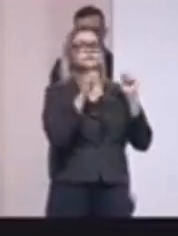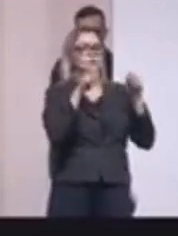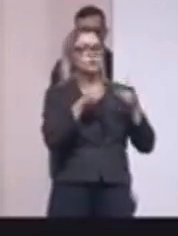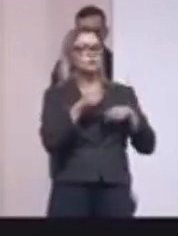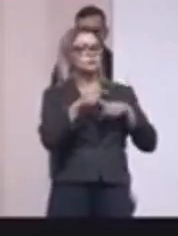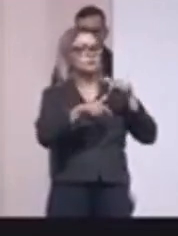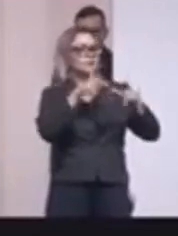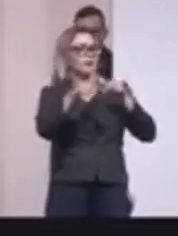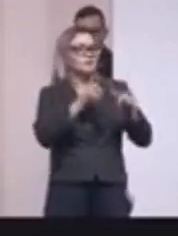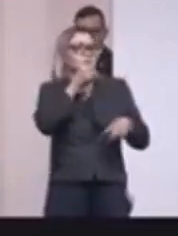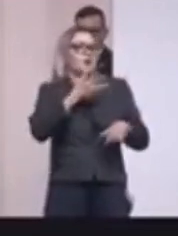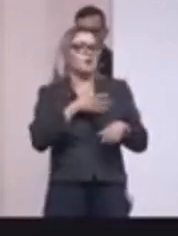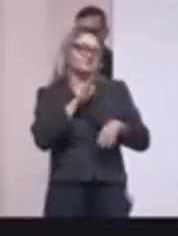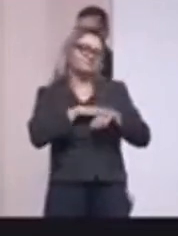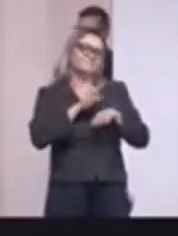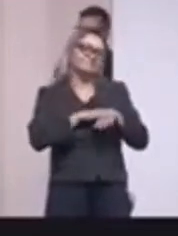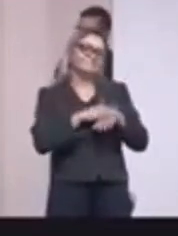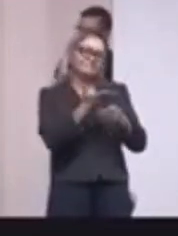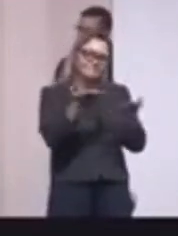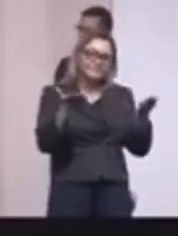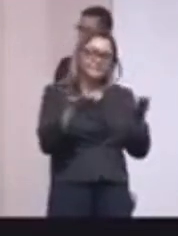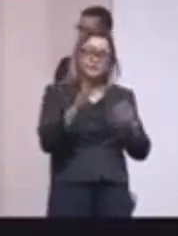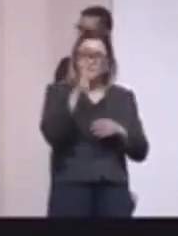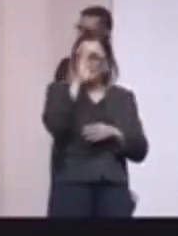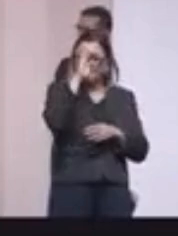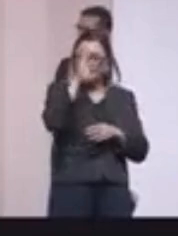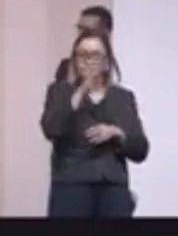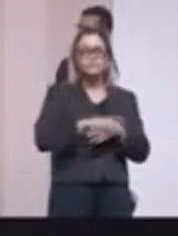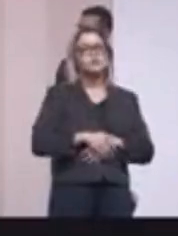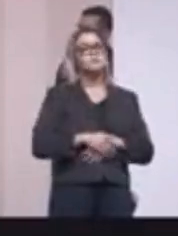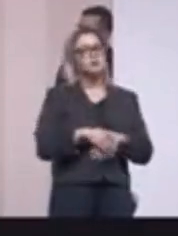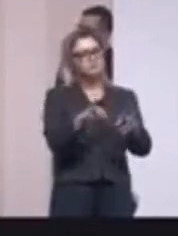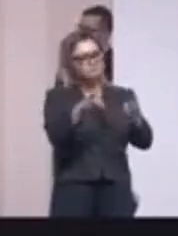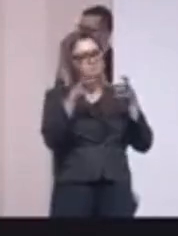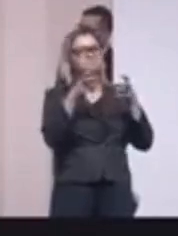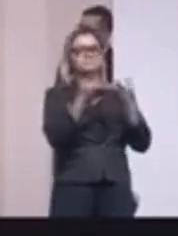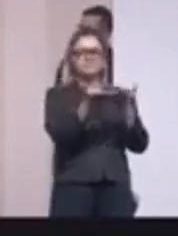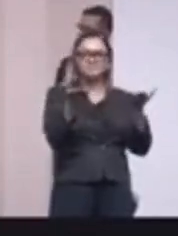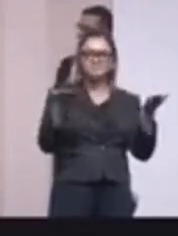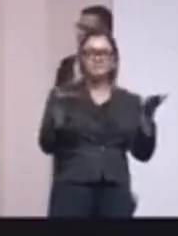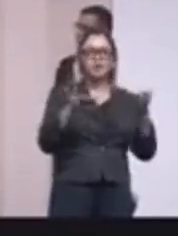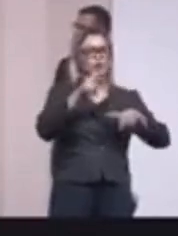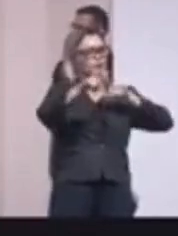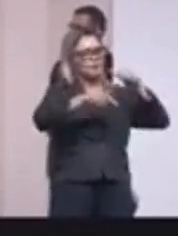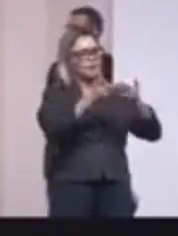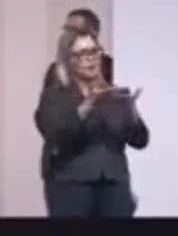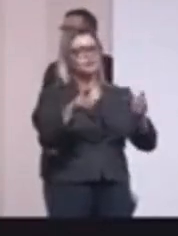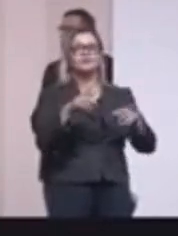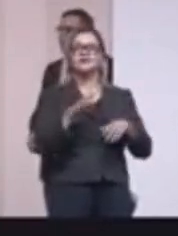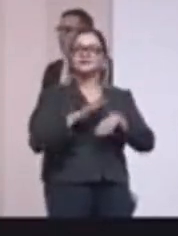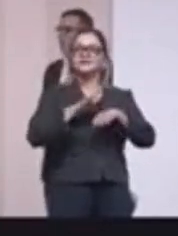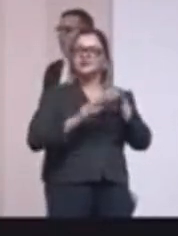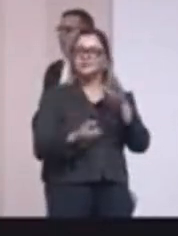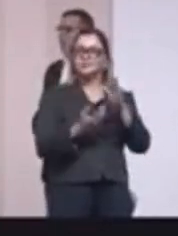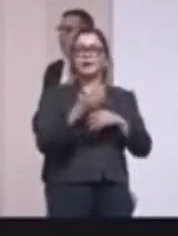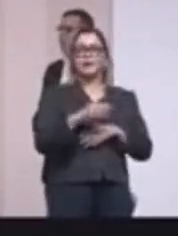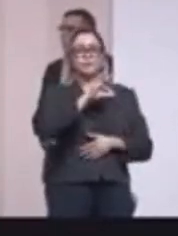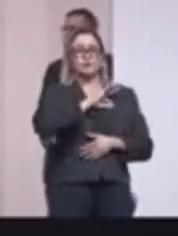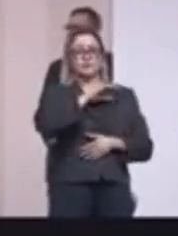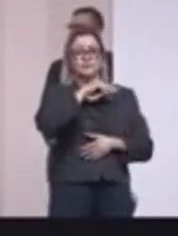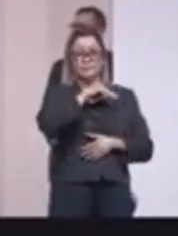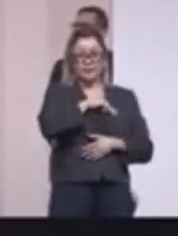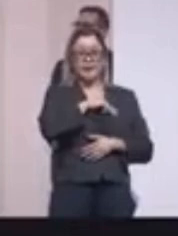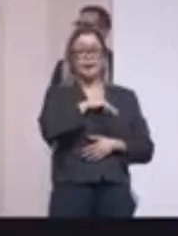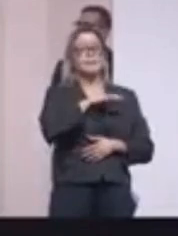aí o bom trabalho que fazem. Então fica, acima de tudo, o meu reconhecimento pelo trabalho que tem sido realizado. Pela Polícia Militar,